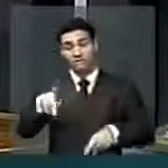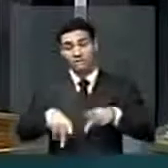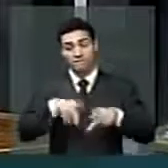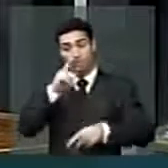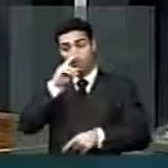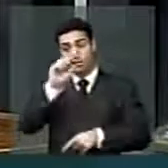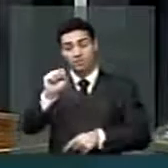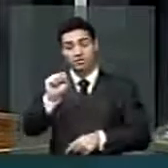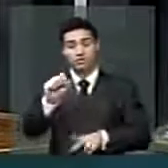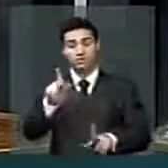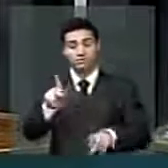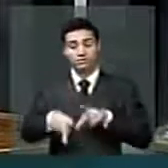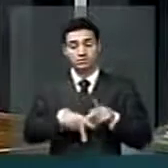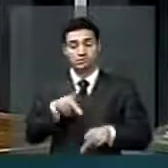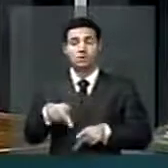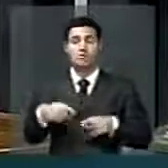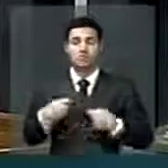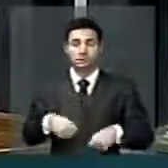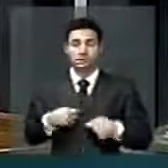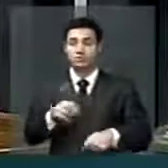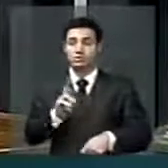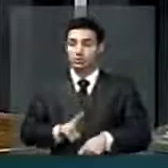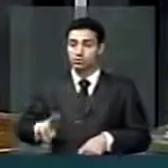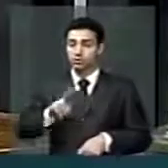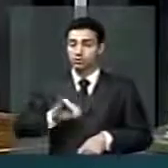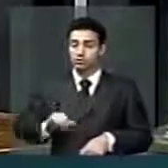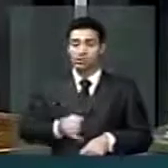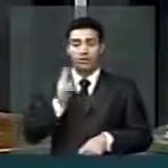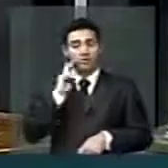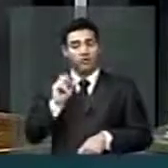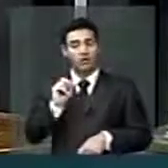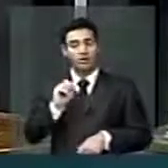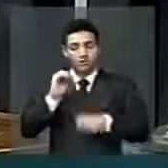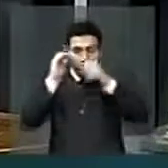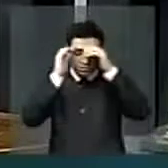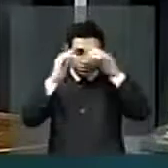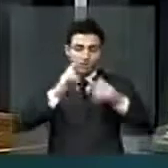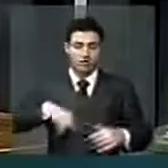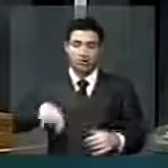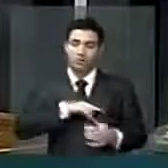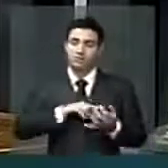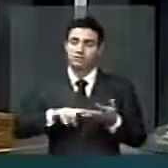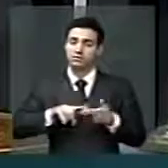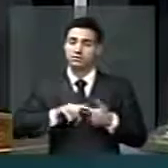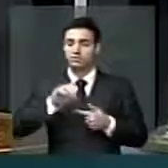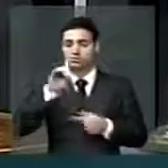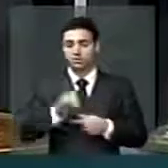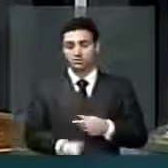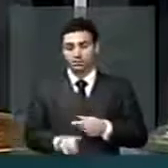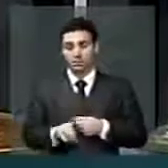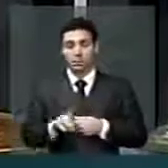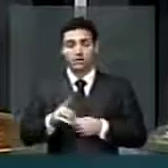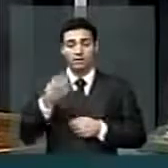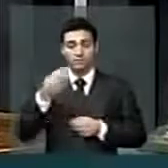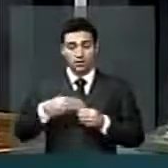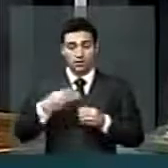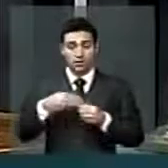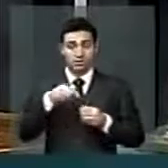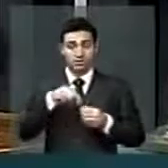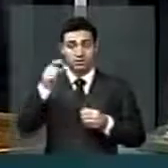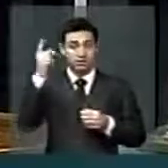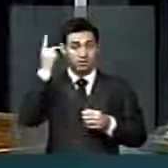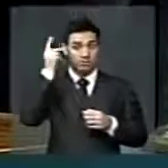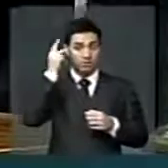e pede ser usado para fazer valer nossos direitos. No município de São Paulo, o ato vai